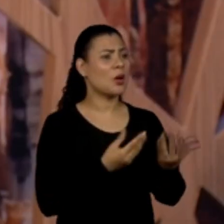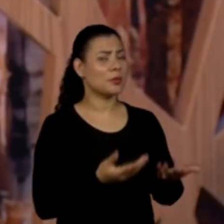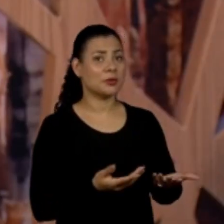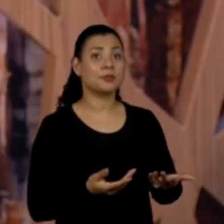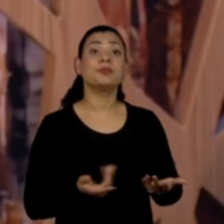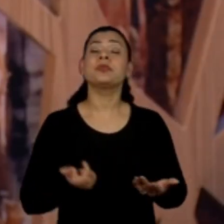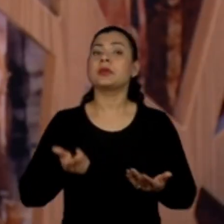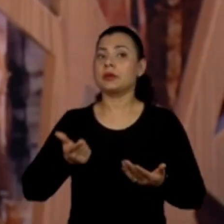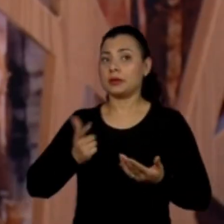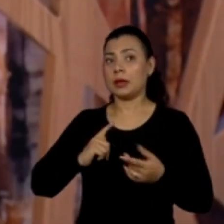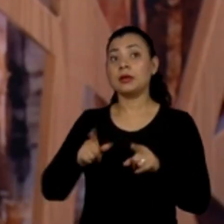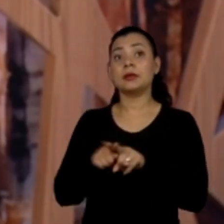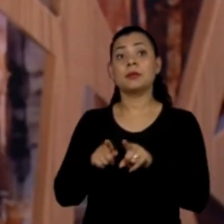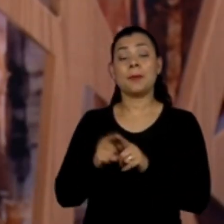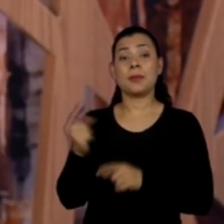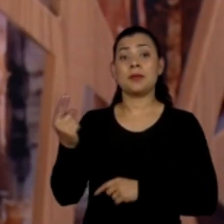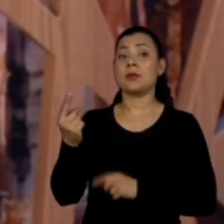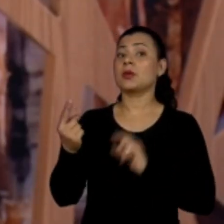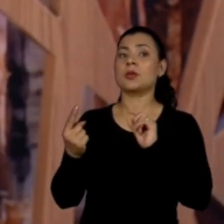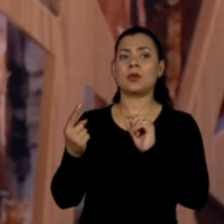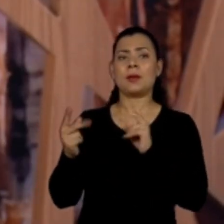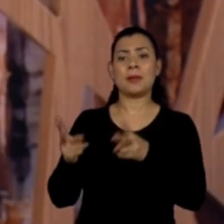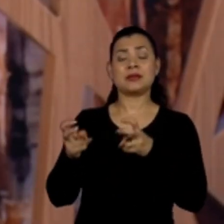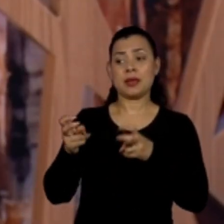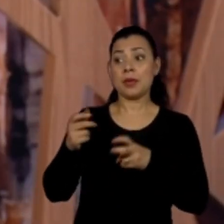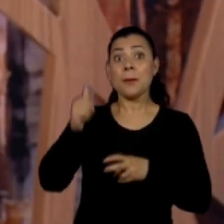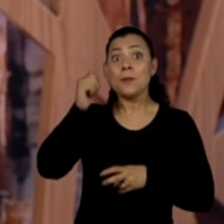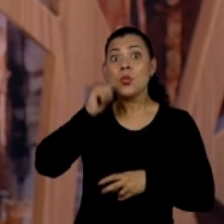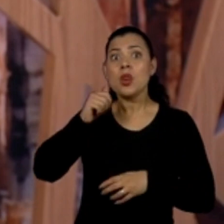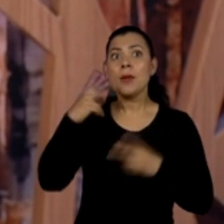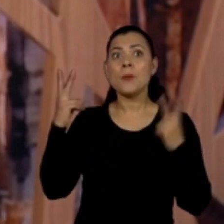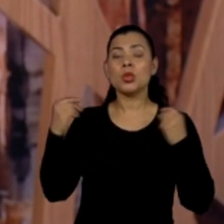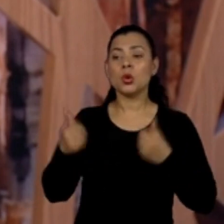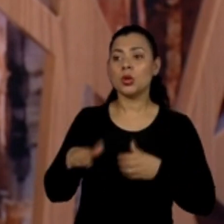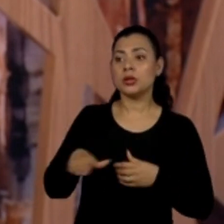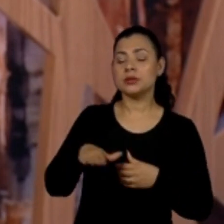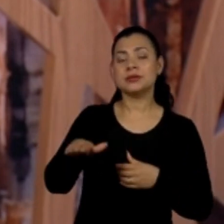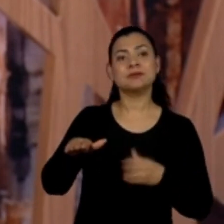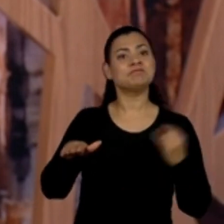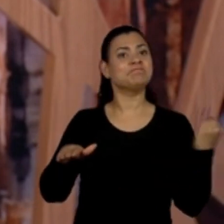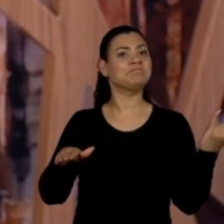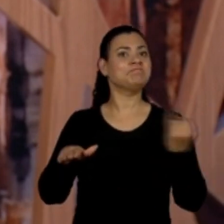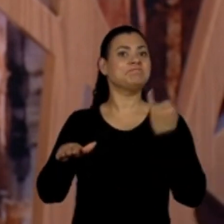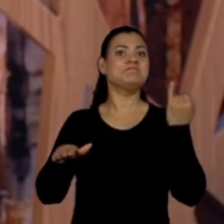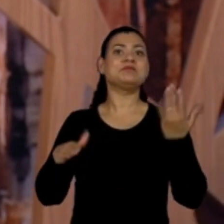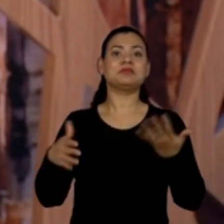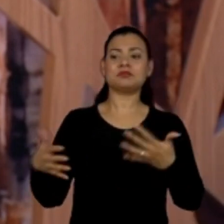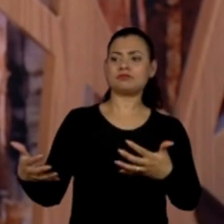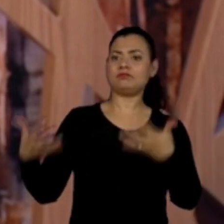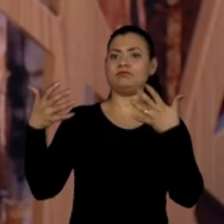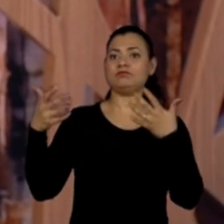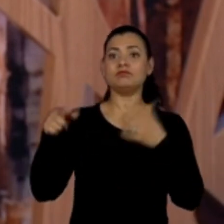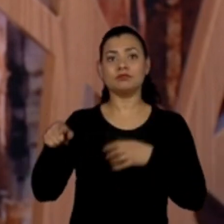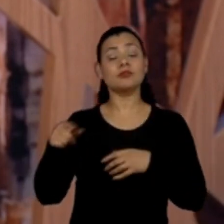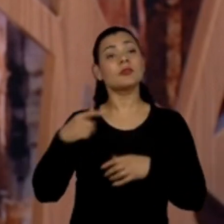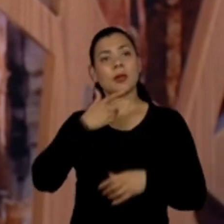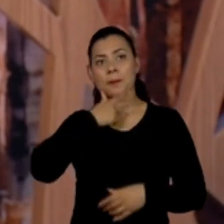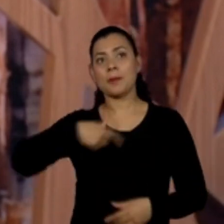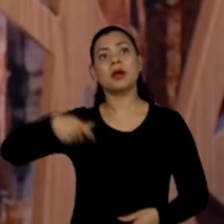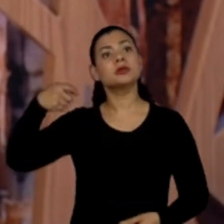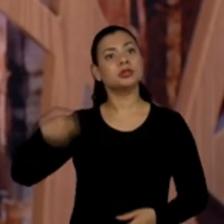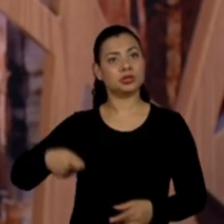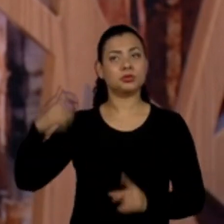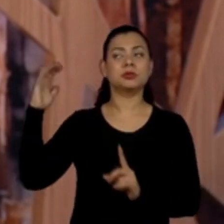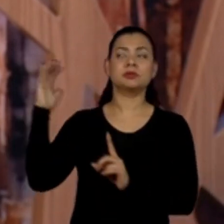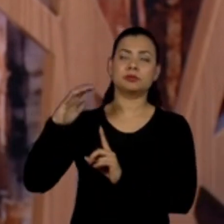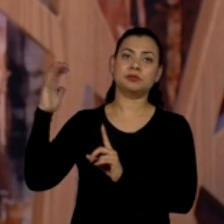um deslocamento do olhar, primeiro, né? Quando a gente vê uma mulher motorista, eu acho que isso é super importante, porque a gente sabe, né? O machismo faz parte,